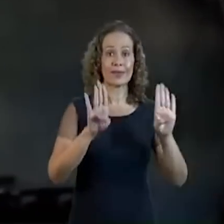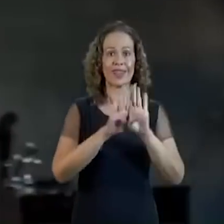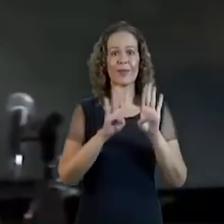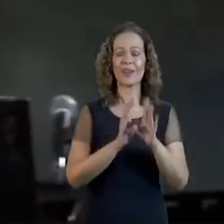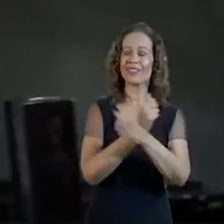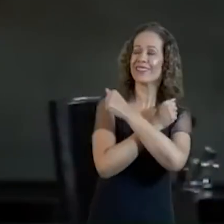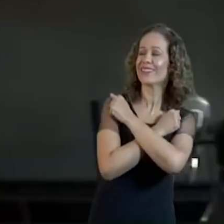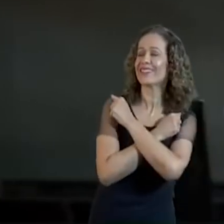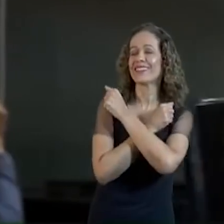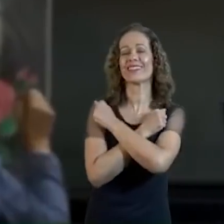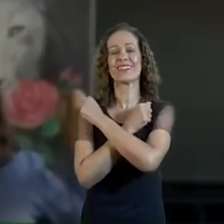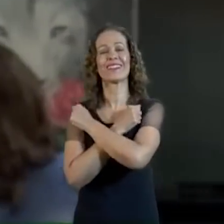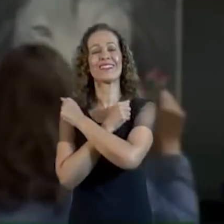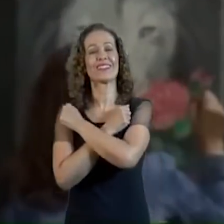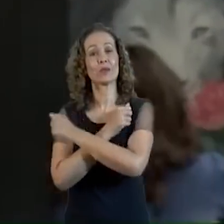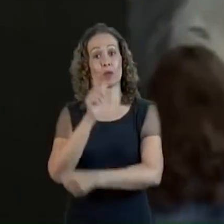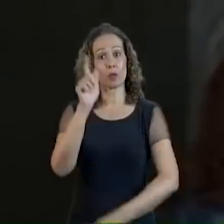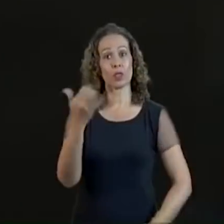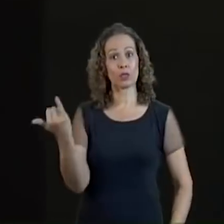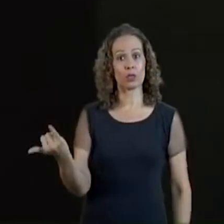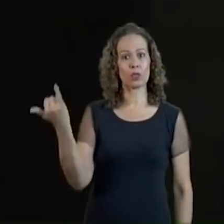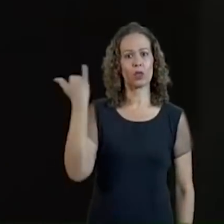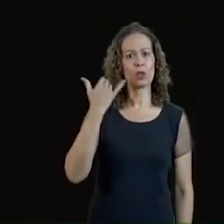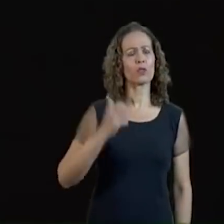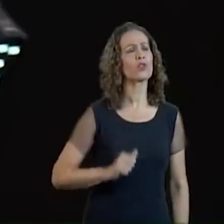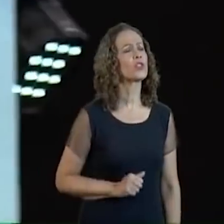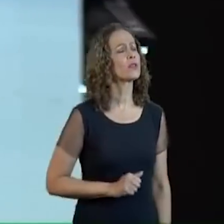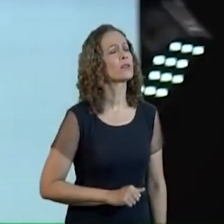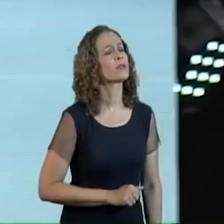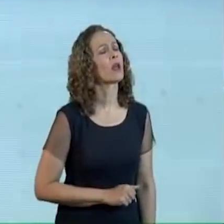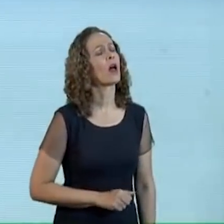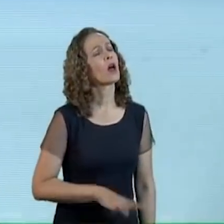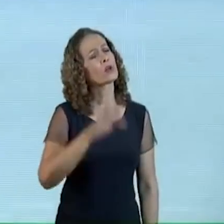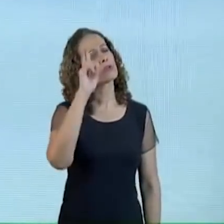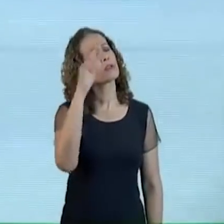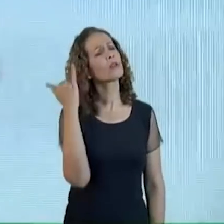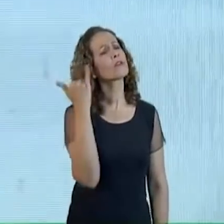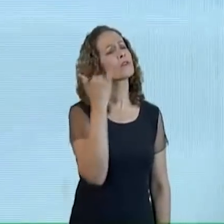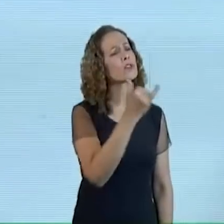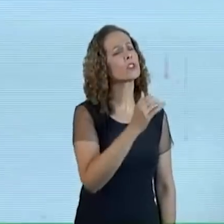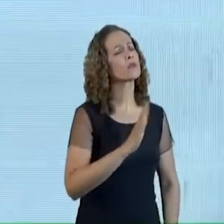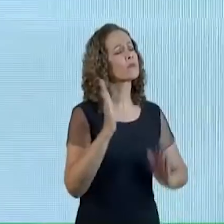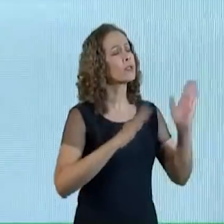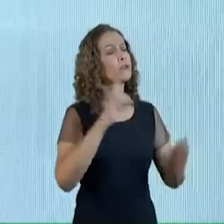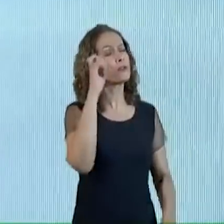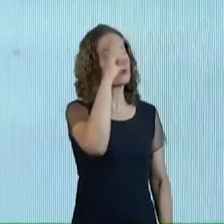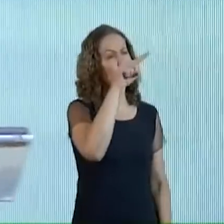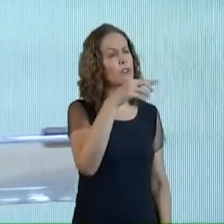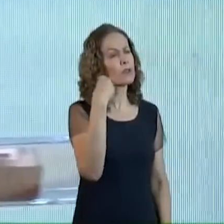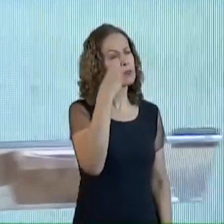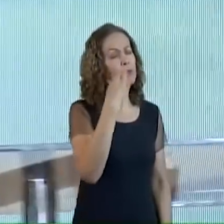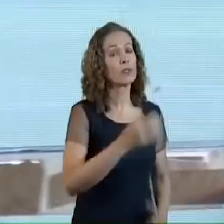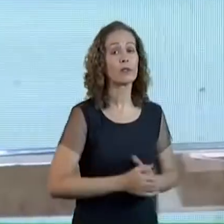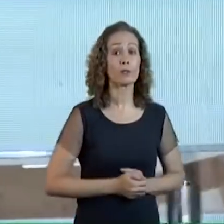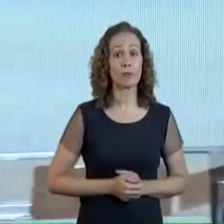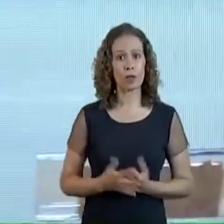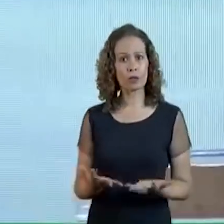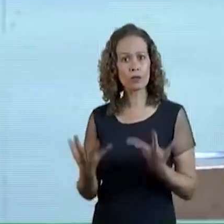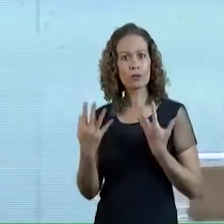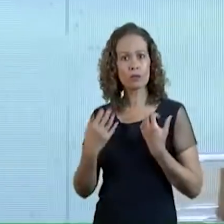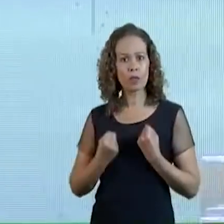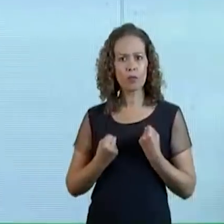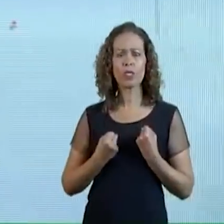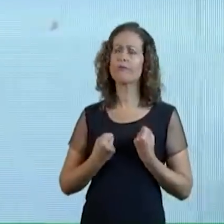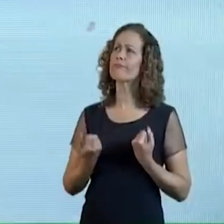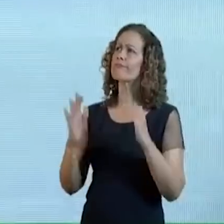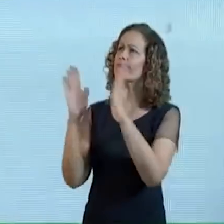Chegou uma pessoa No meu ouvido E falou assim Assim diz o Senhor Você vai viver dias difíceis E eu tomei aquela palavra E eu fui buscar a Deus O Senhor confirmou